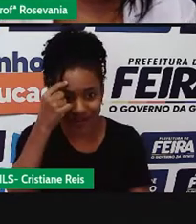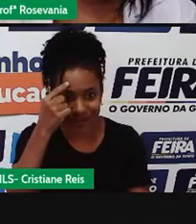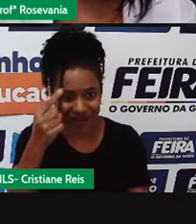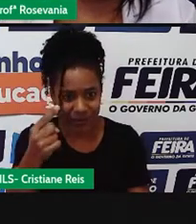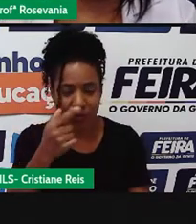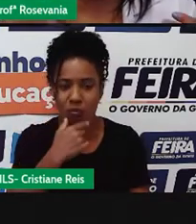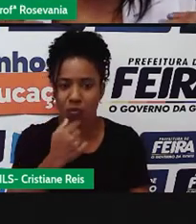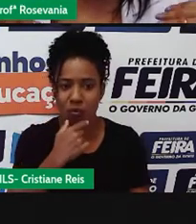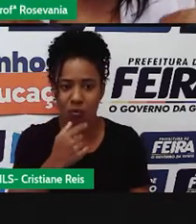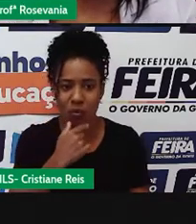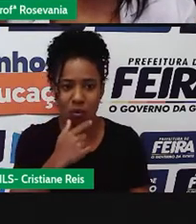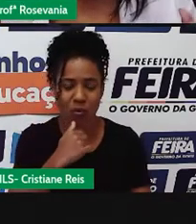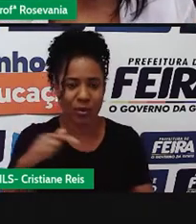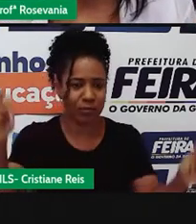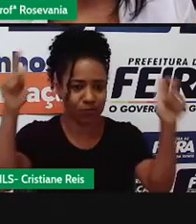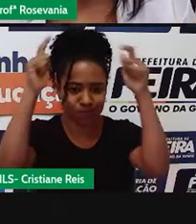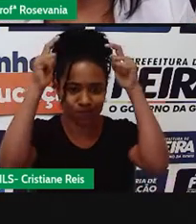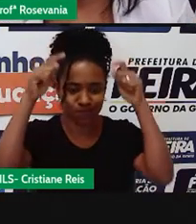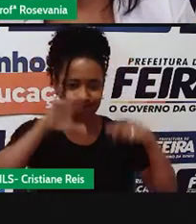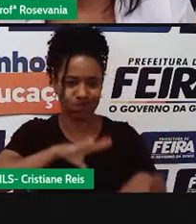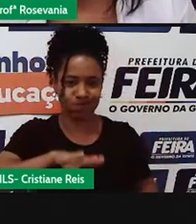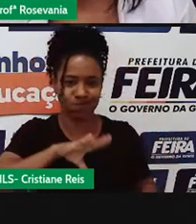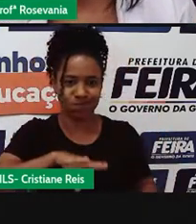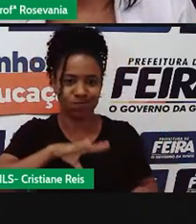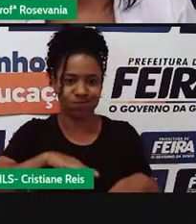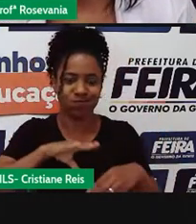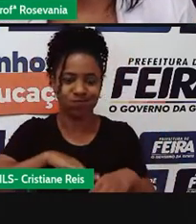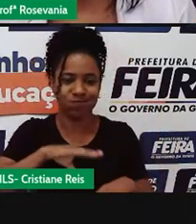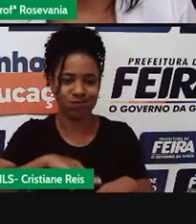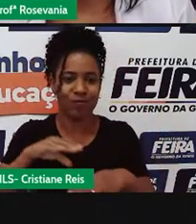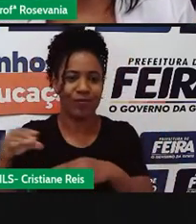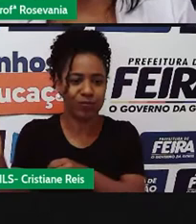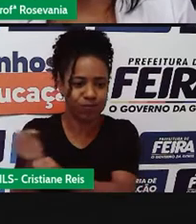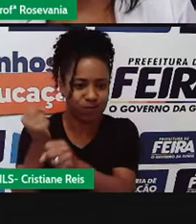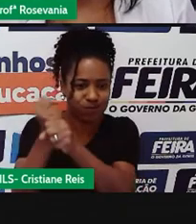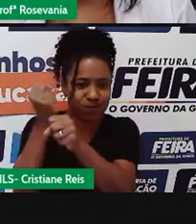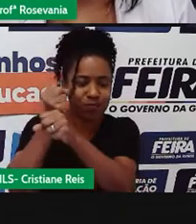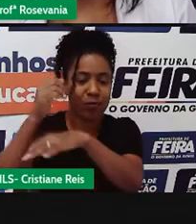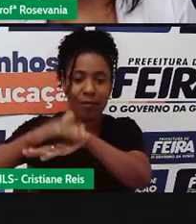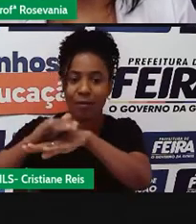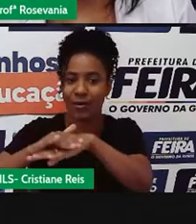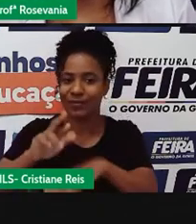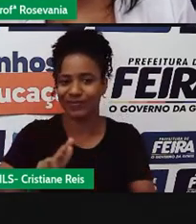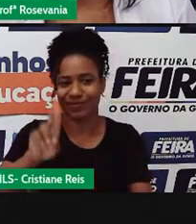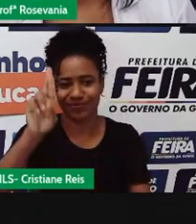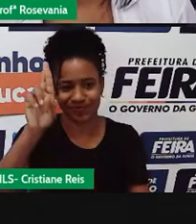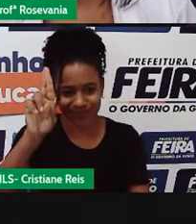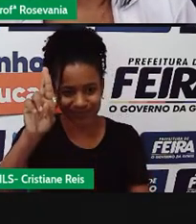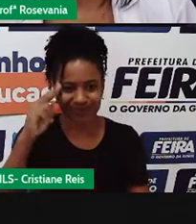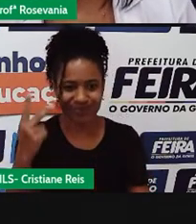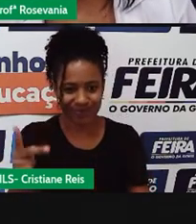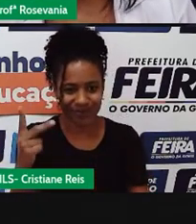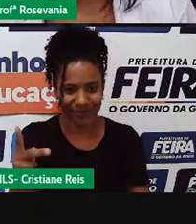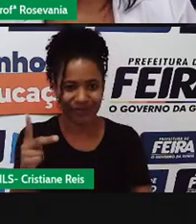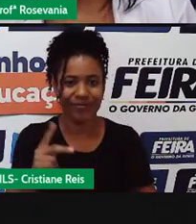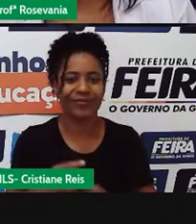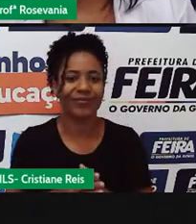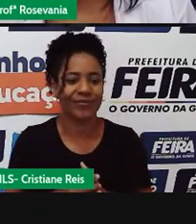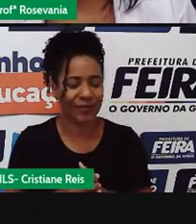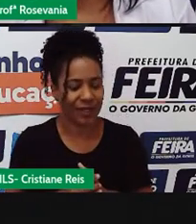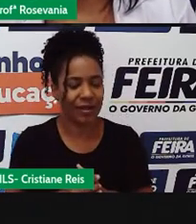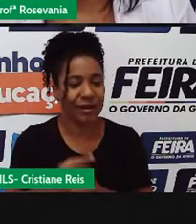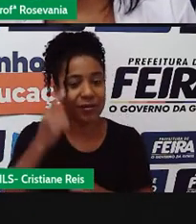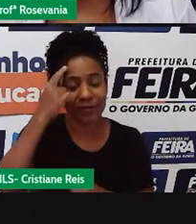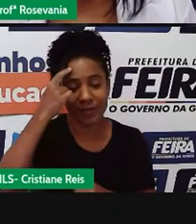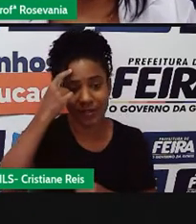né, foi quem deu esse pontapé inicial na construção das ferrovias. Inicialmente, com aquela ideia,